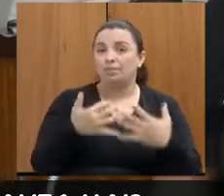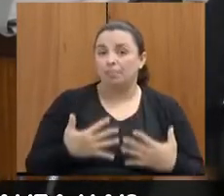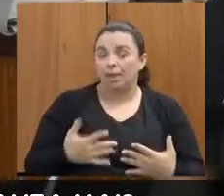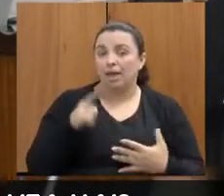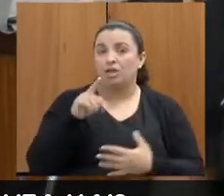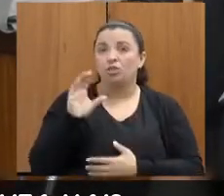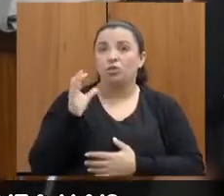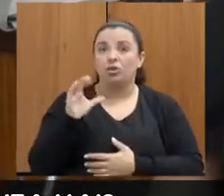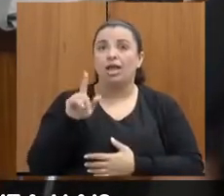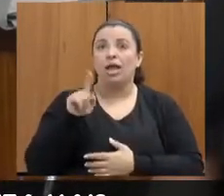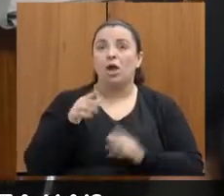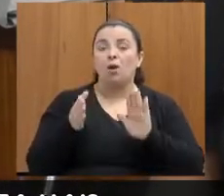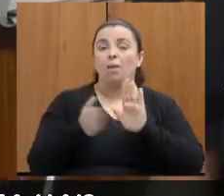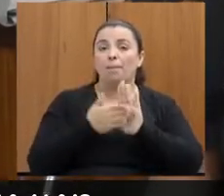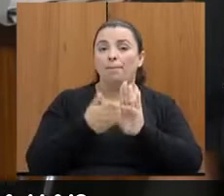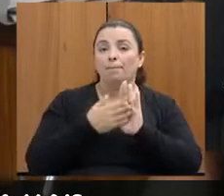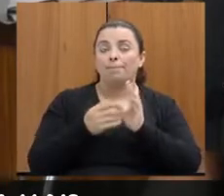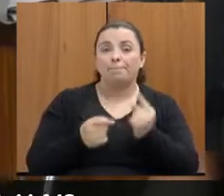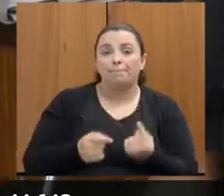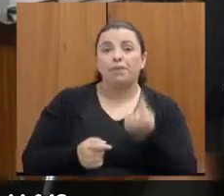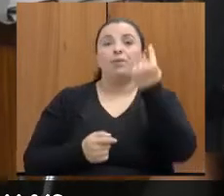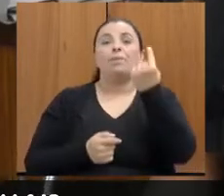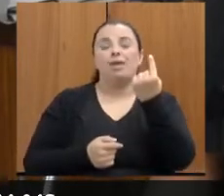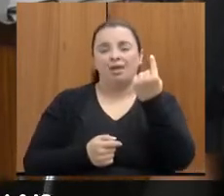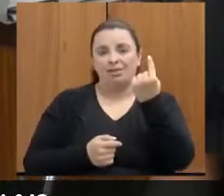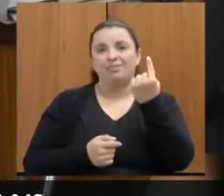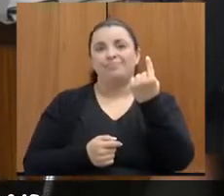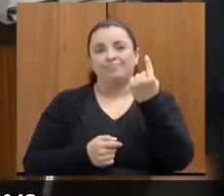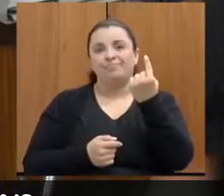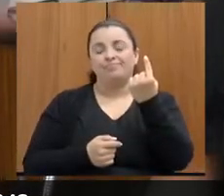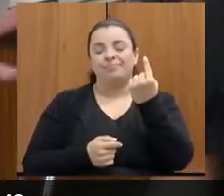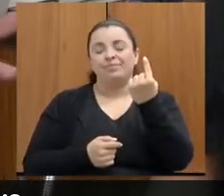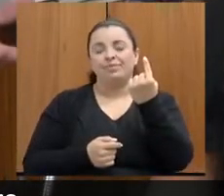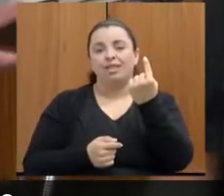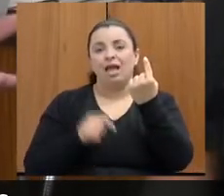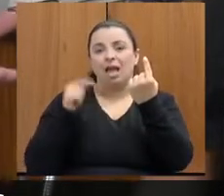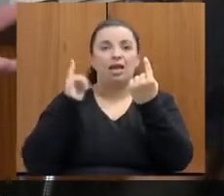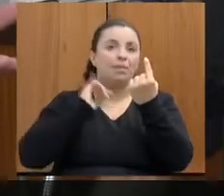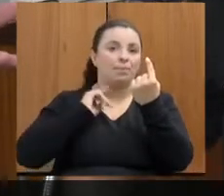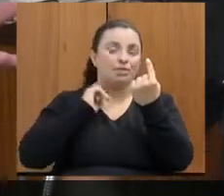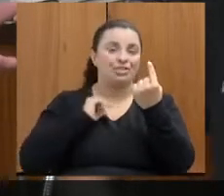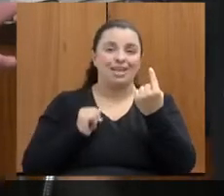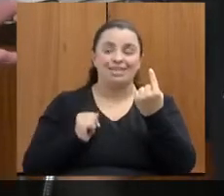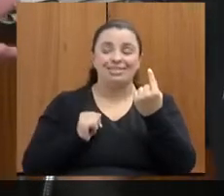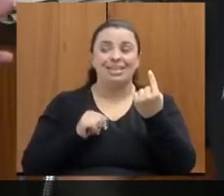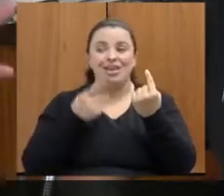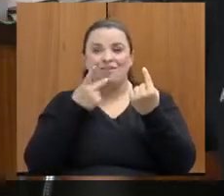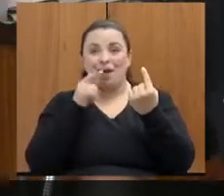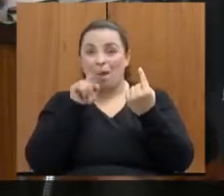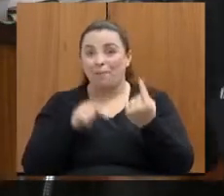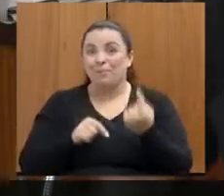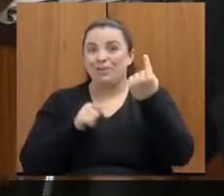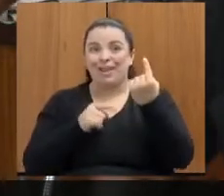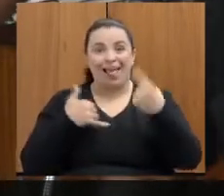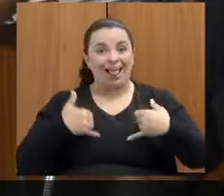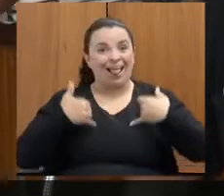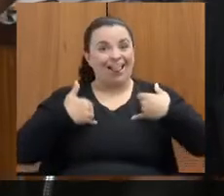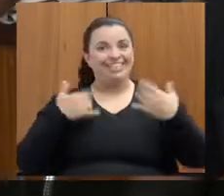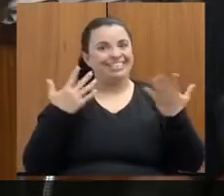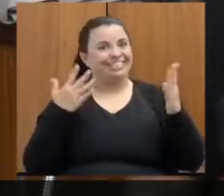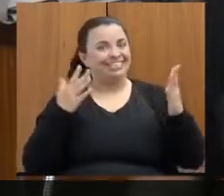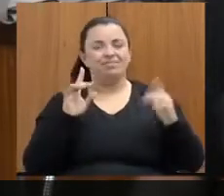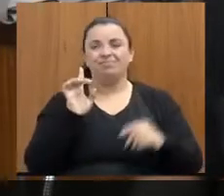pioneira no Estado de Minas Gerais. E, quando eu falo que é pioneira, eu não falo com orgulho nenhum disso, porque gostaria de estar